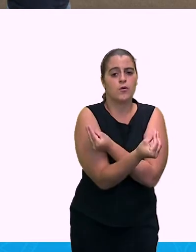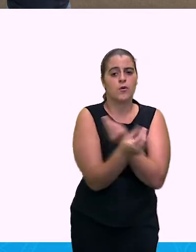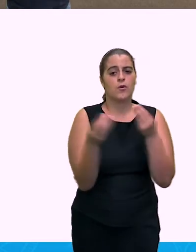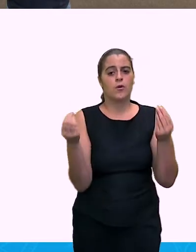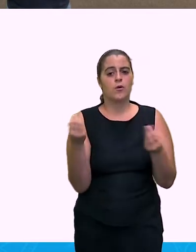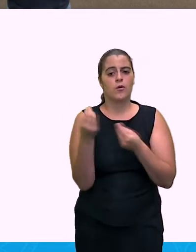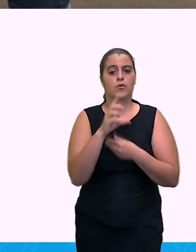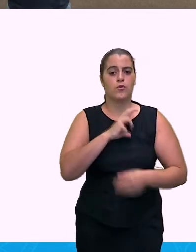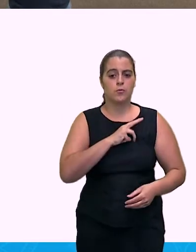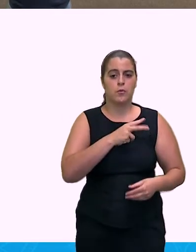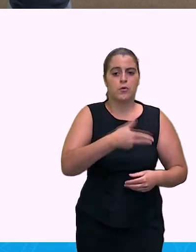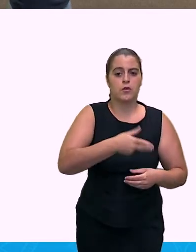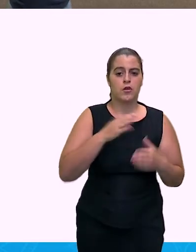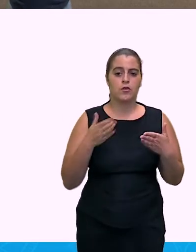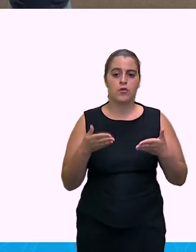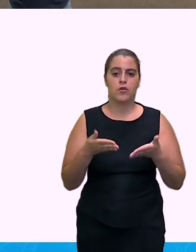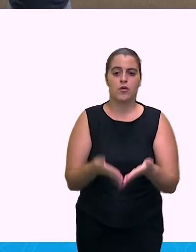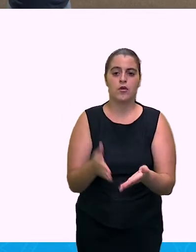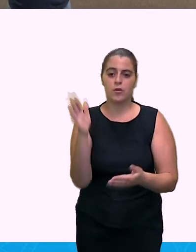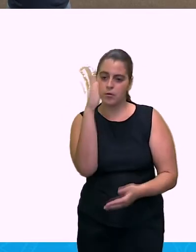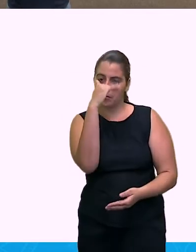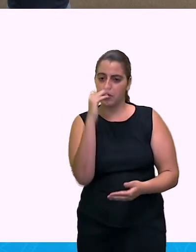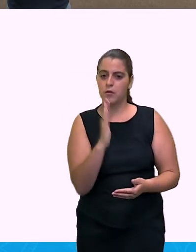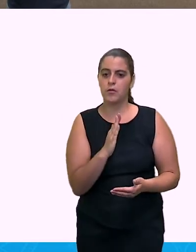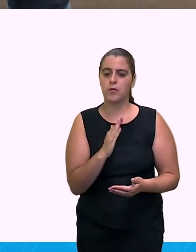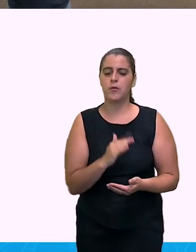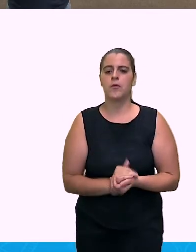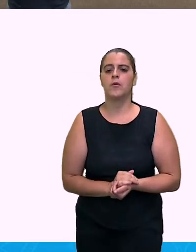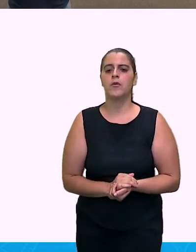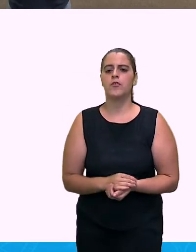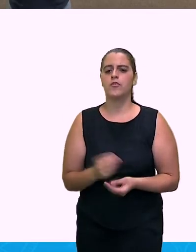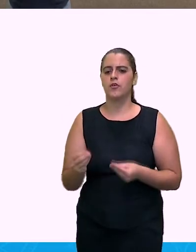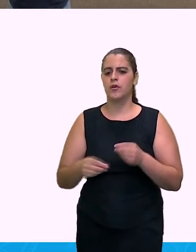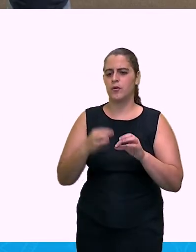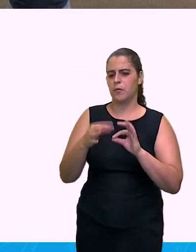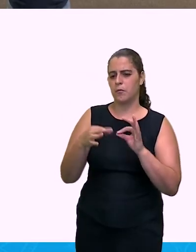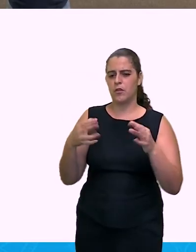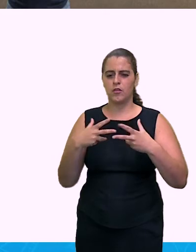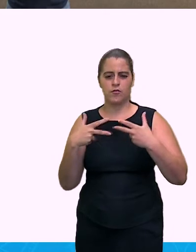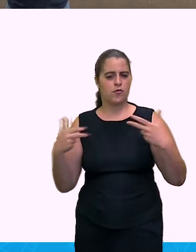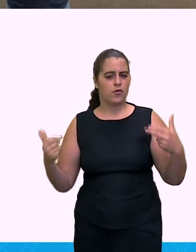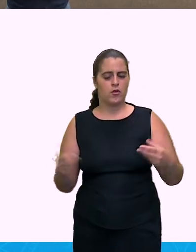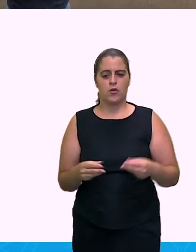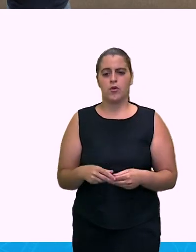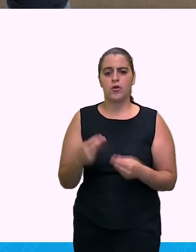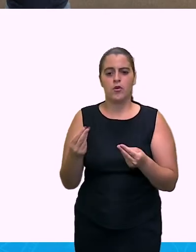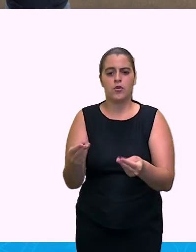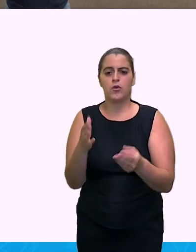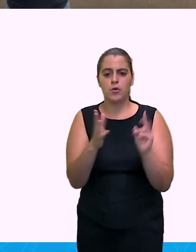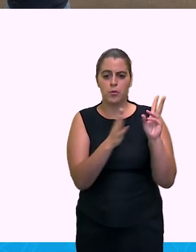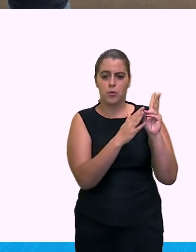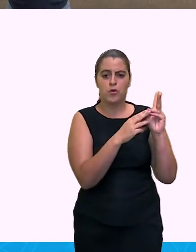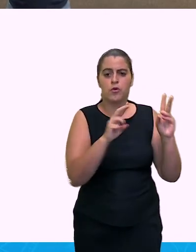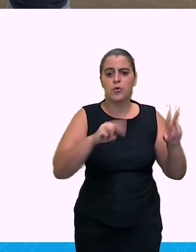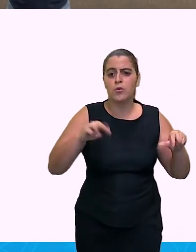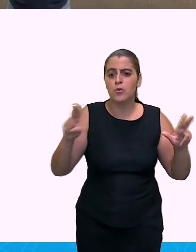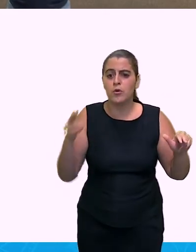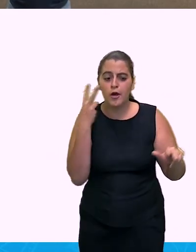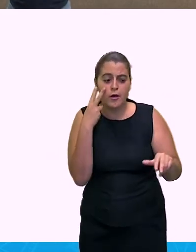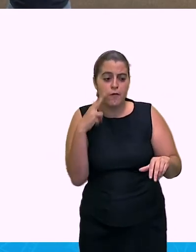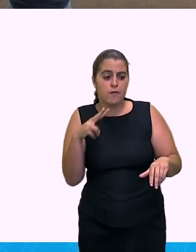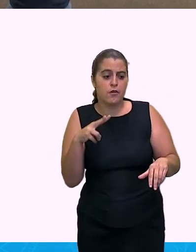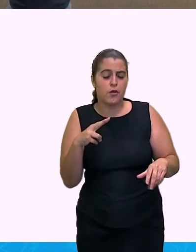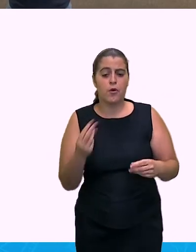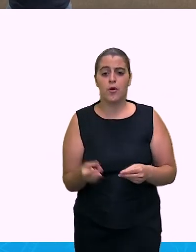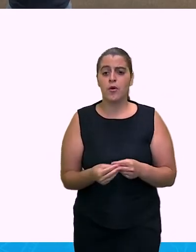a chegada dos portugueses aqui. Eles chegaram com os presentes, com um monte de coisa que índio nunca tinha visto. Qualquer coisa que eles